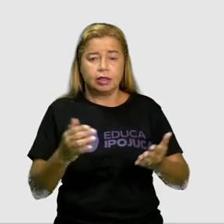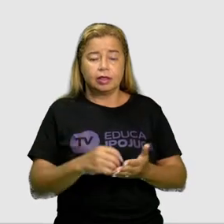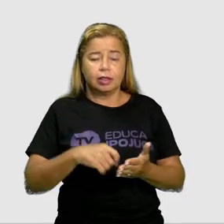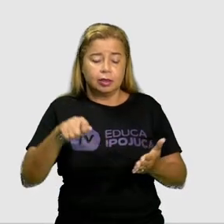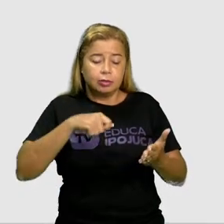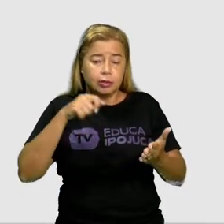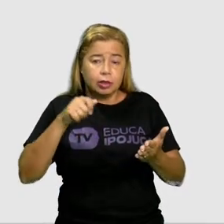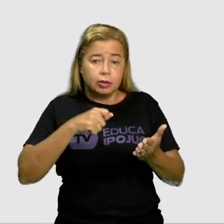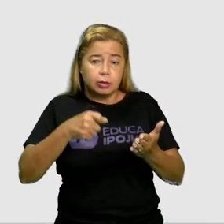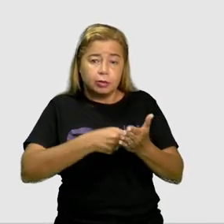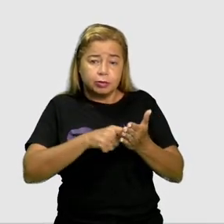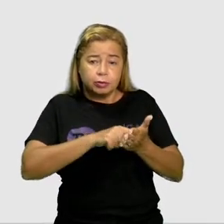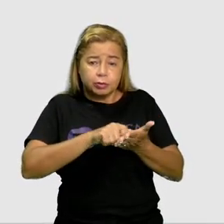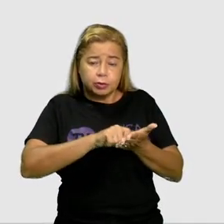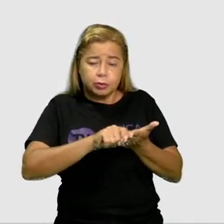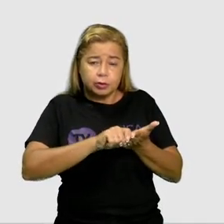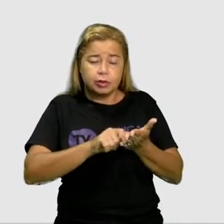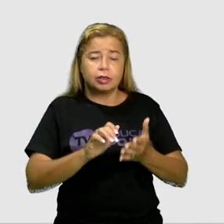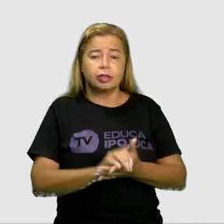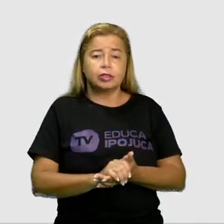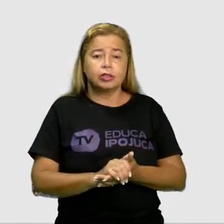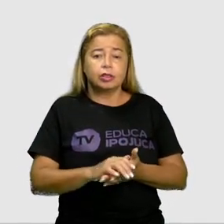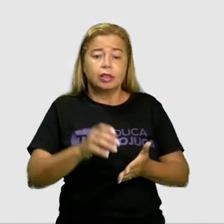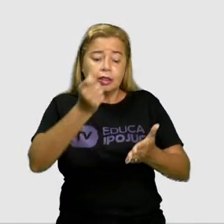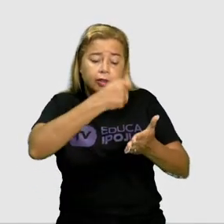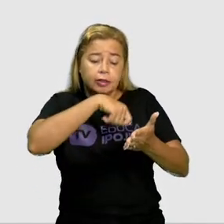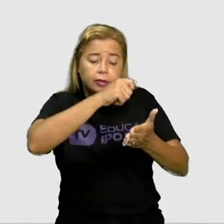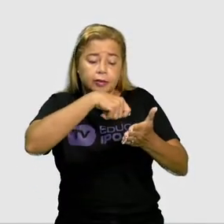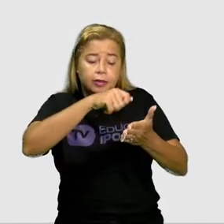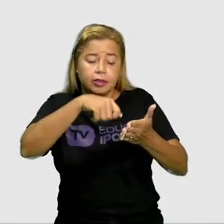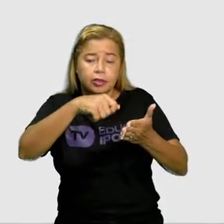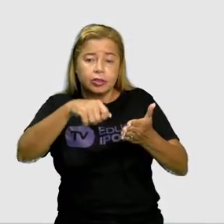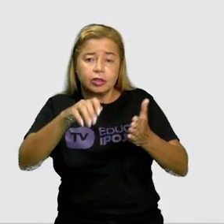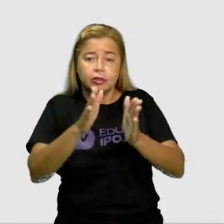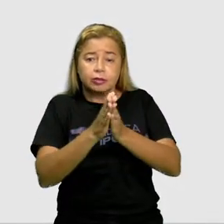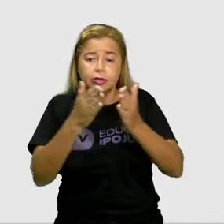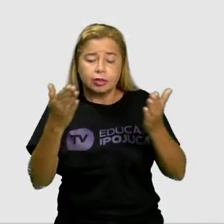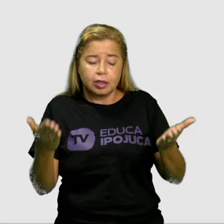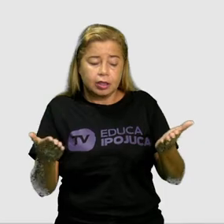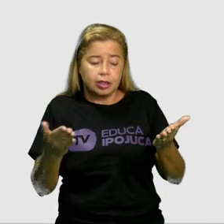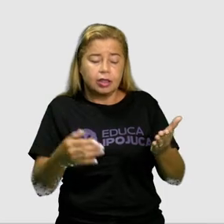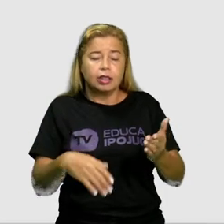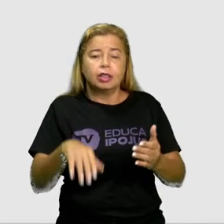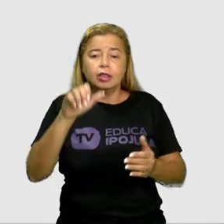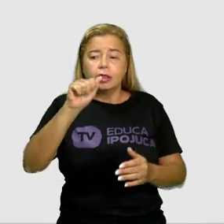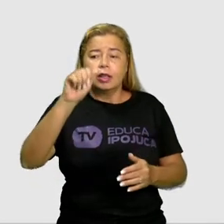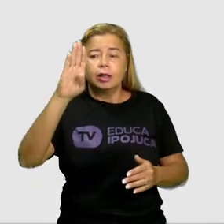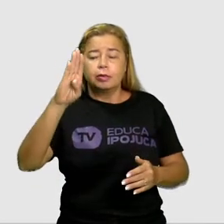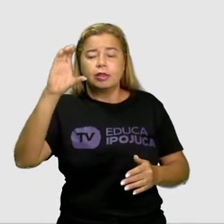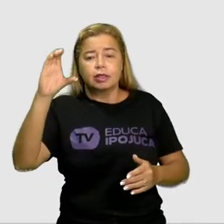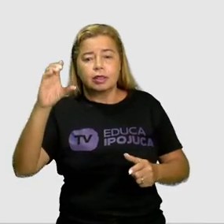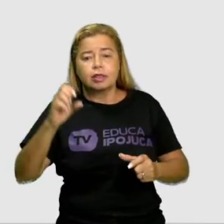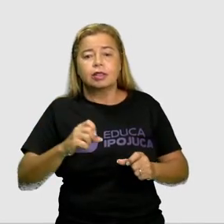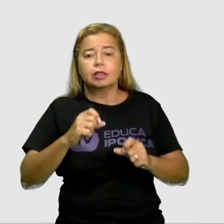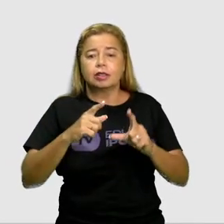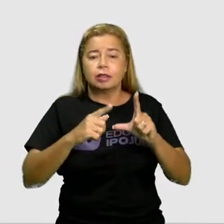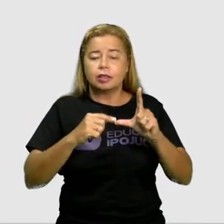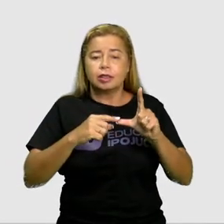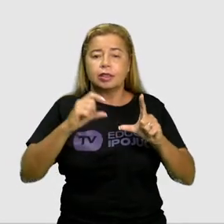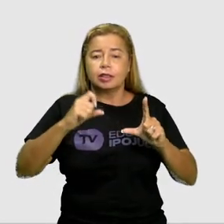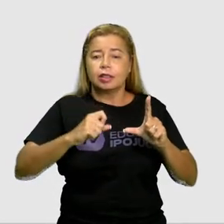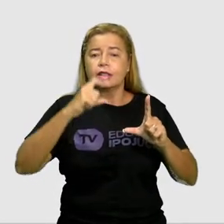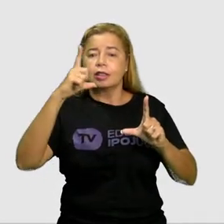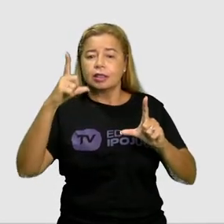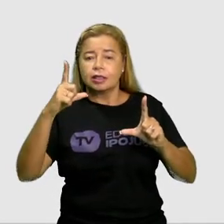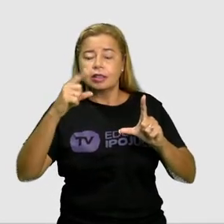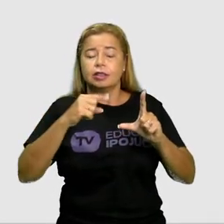borracha e escreva o alfabeto maiúsculo e o alfabeto minúsculo. Isso